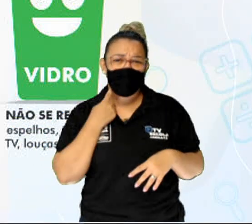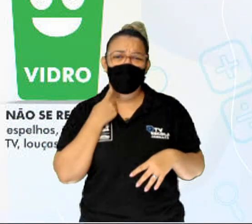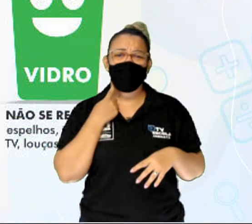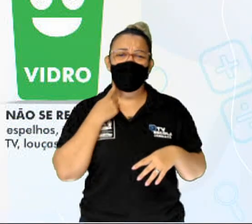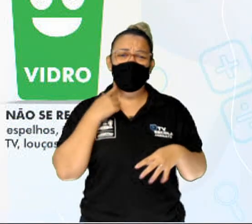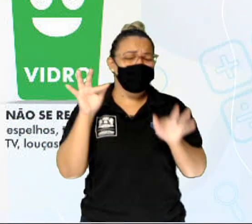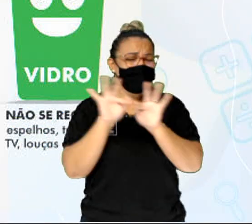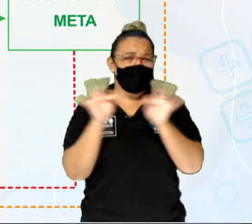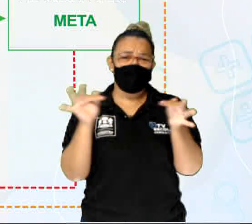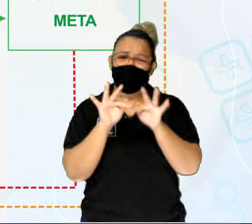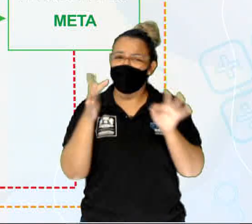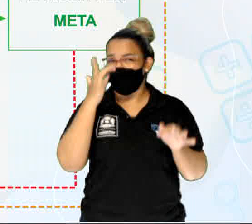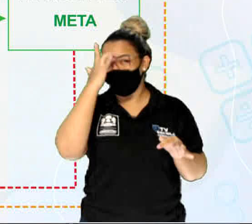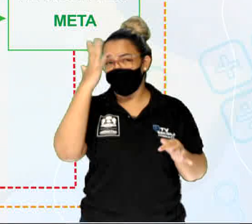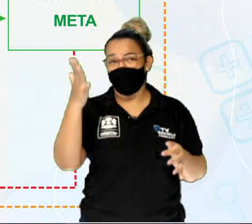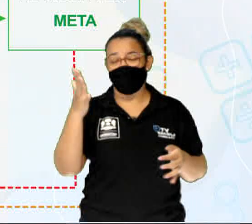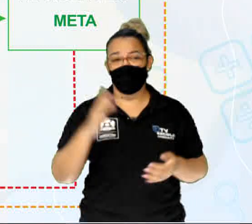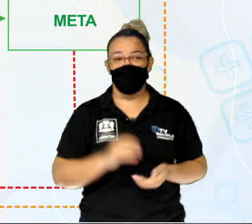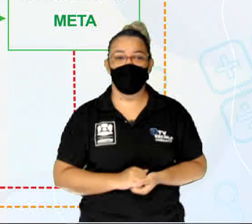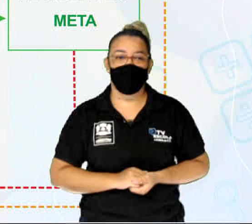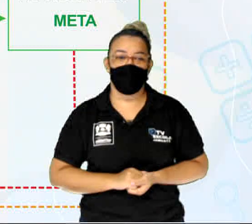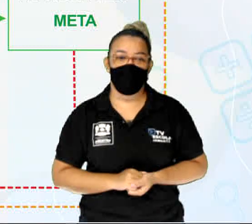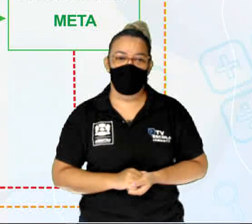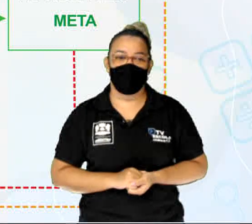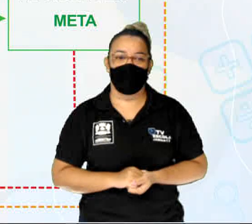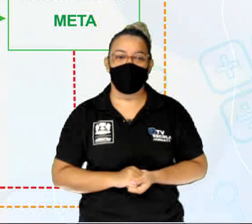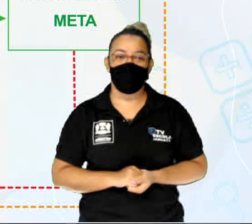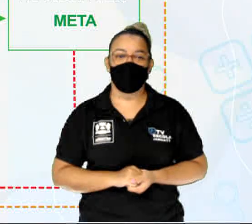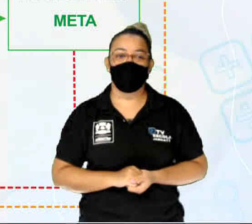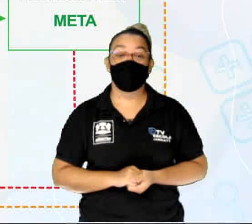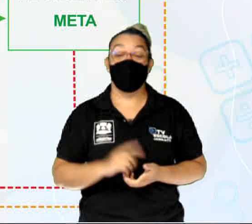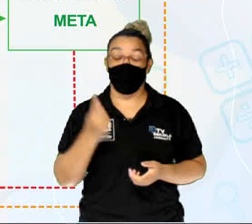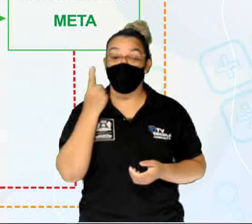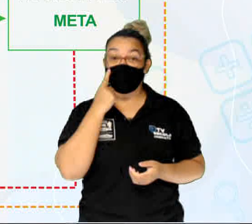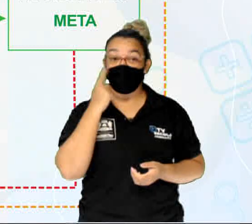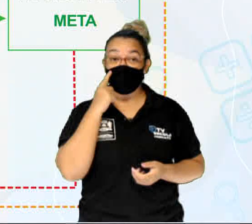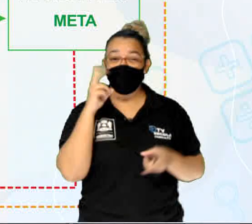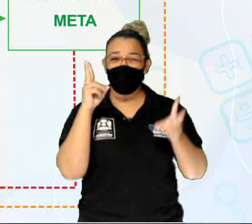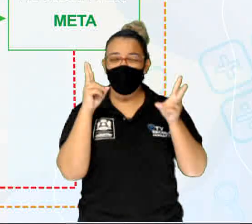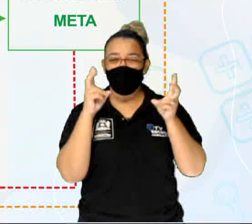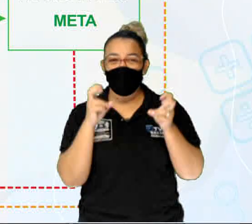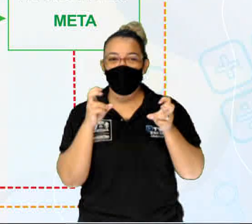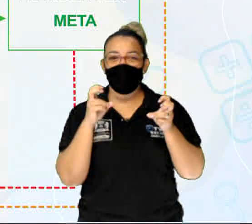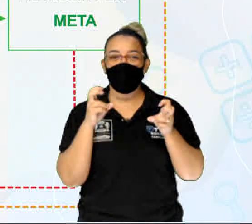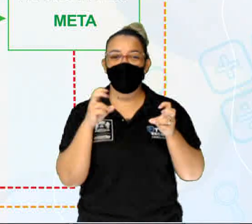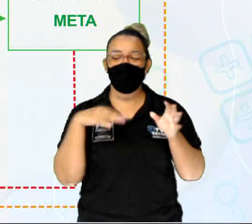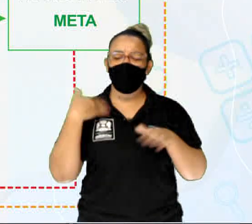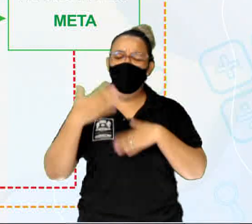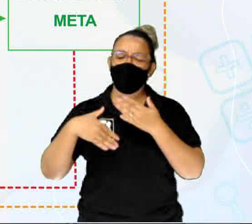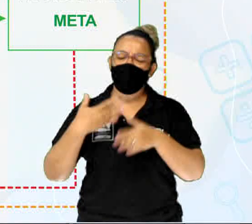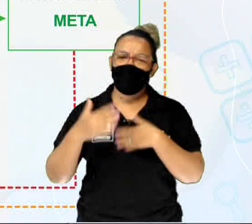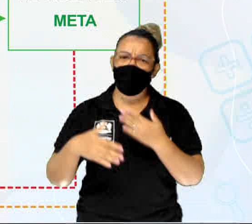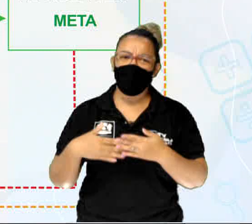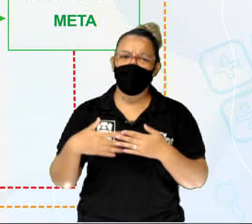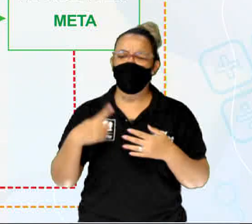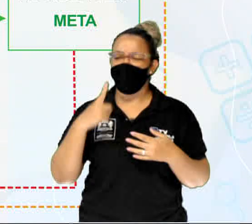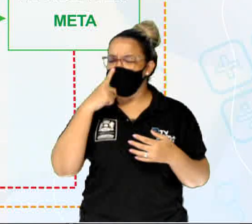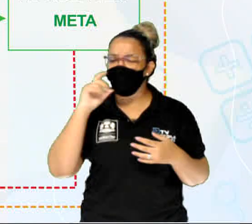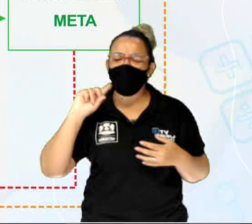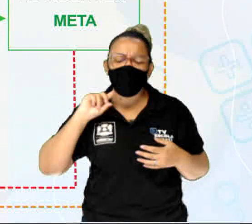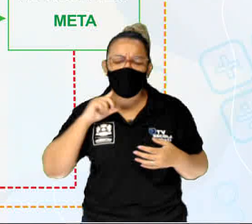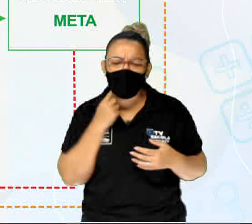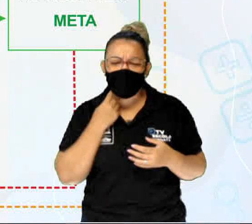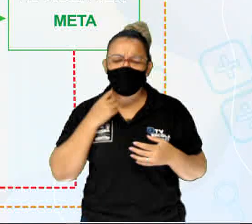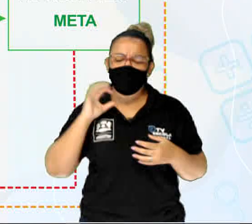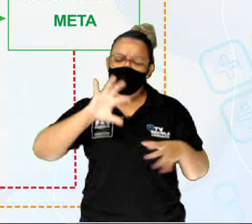prático e fácil. Por isso que também, olha só, depois que esse lixo